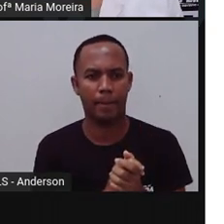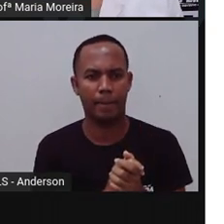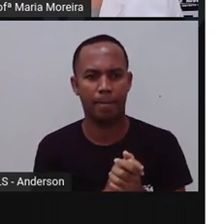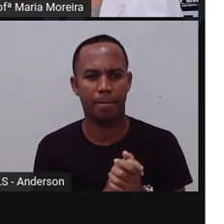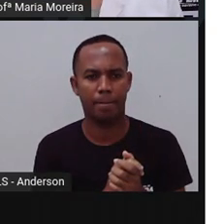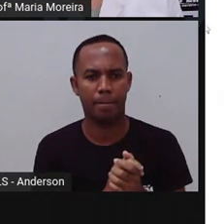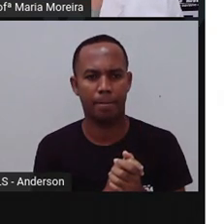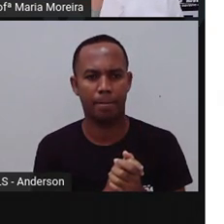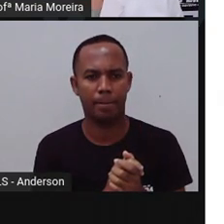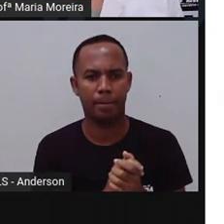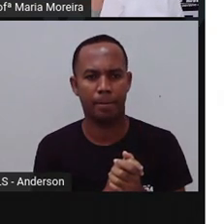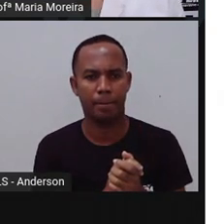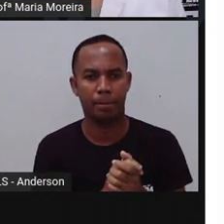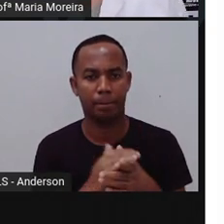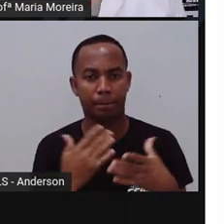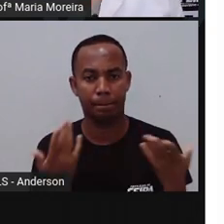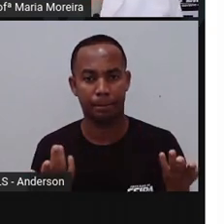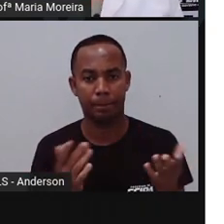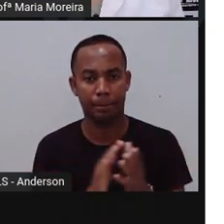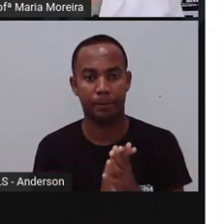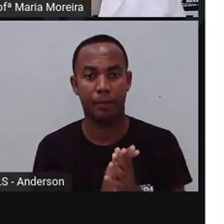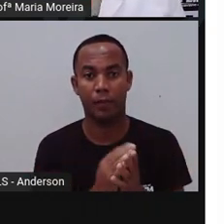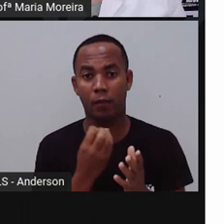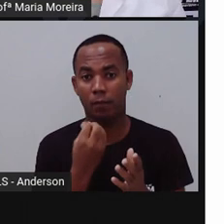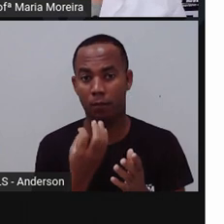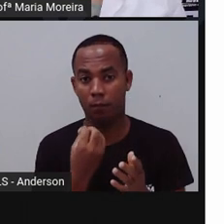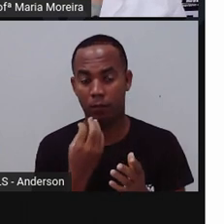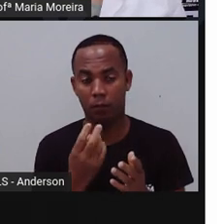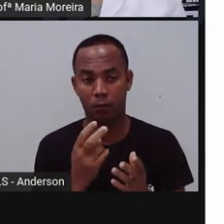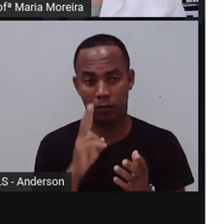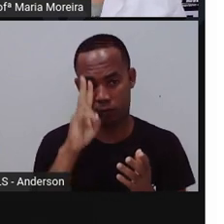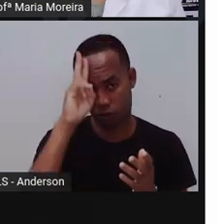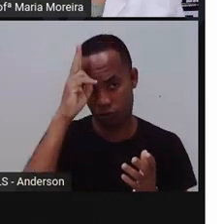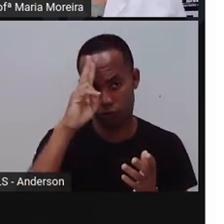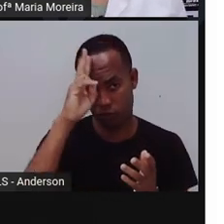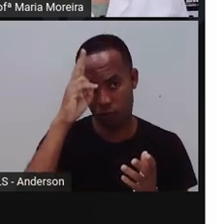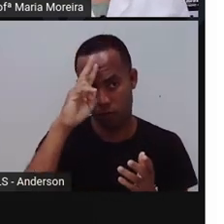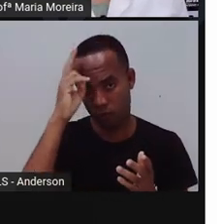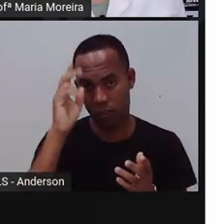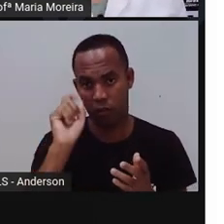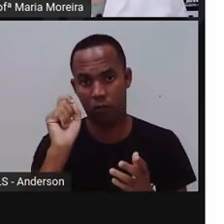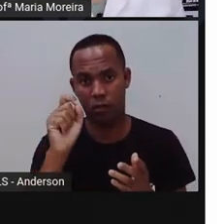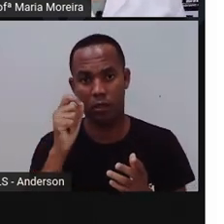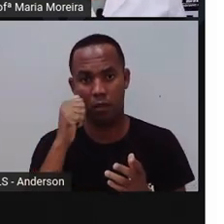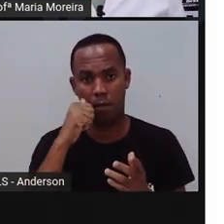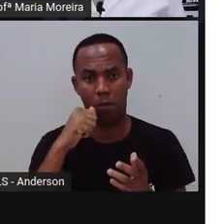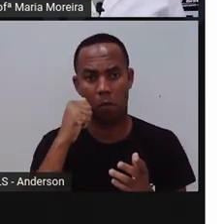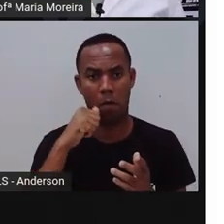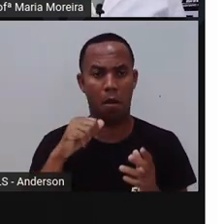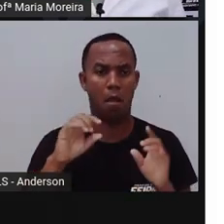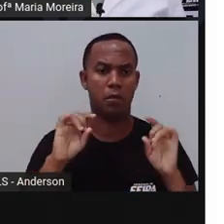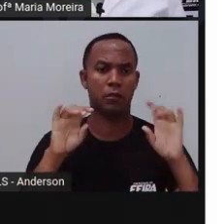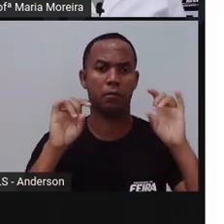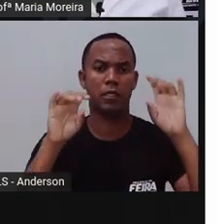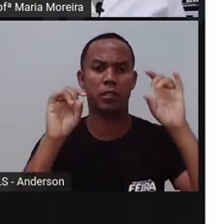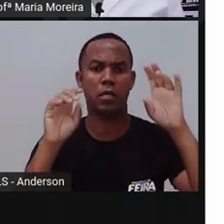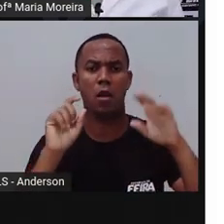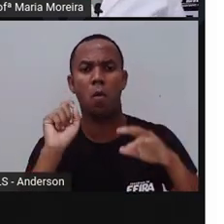Passar para o próximo slide, bom. Bom, de acordo com a história, o que fazia de Malala uma menina especial?